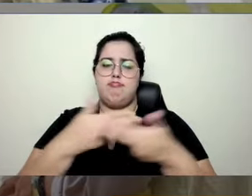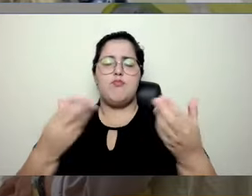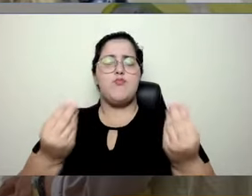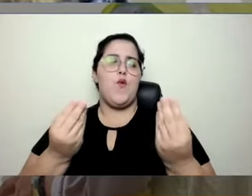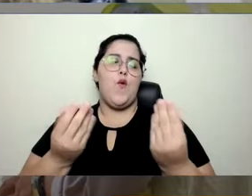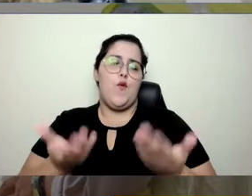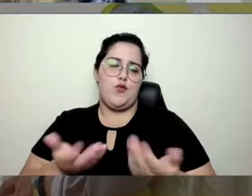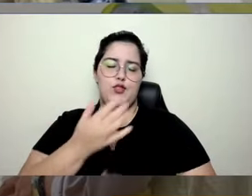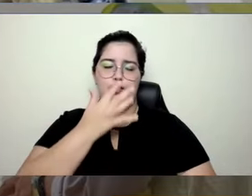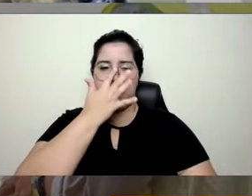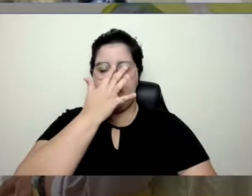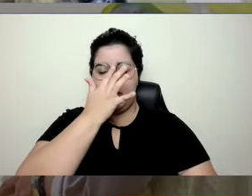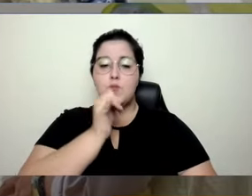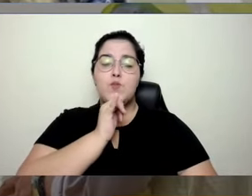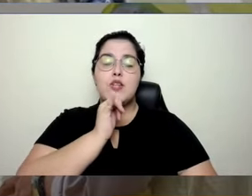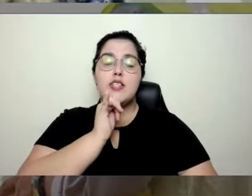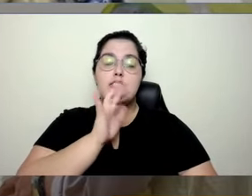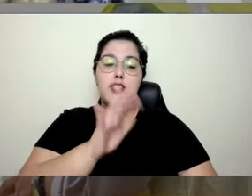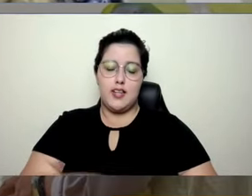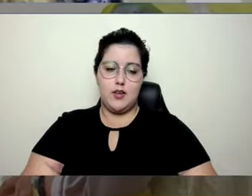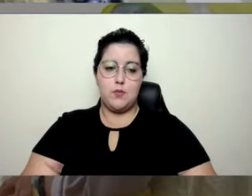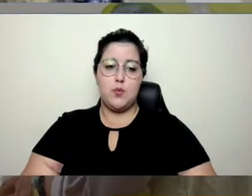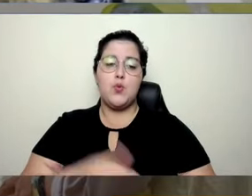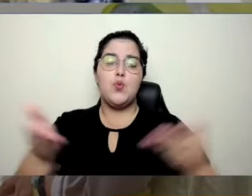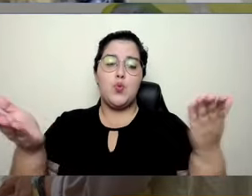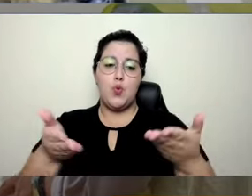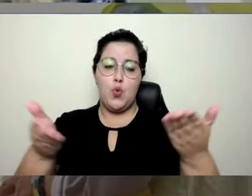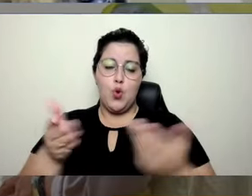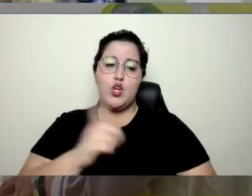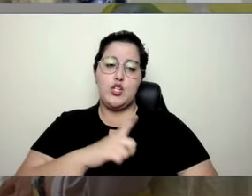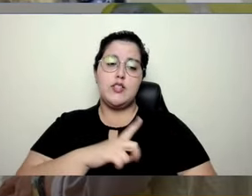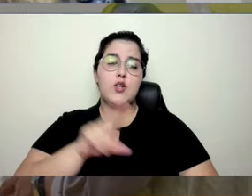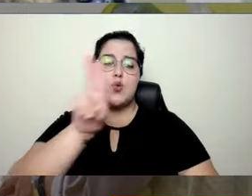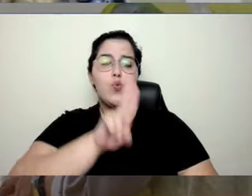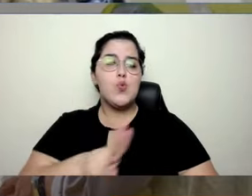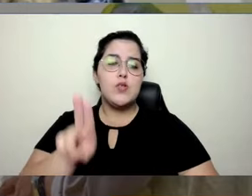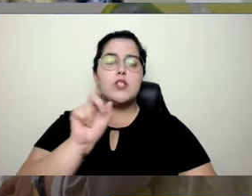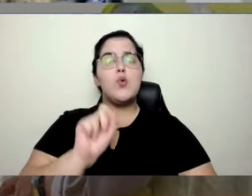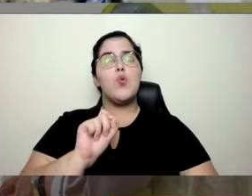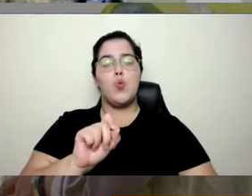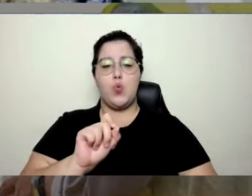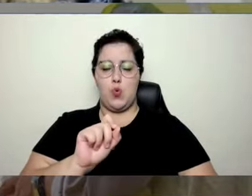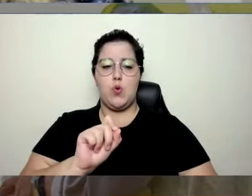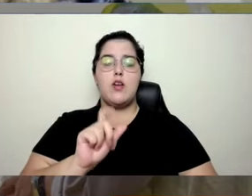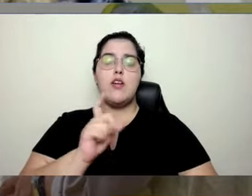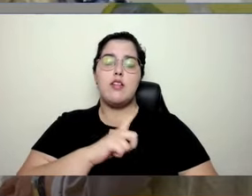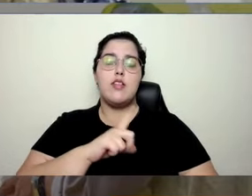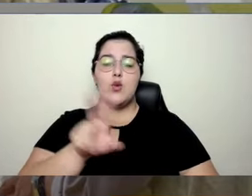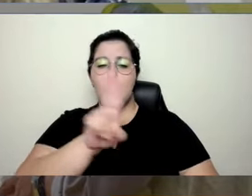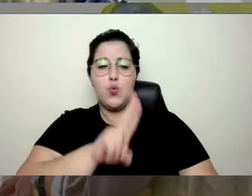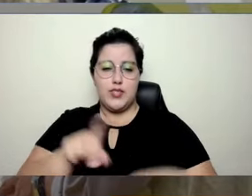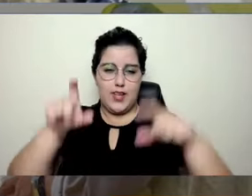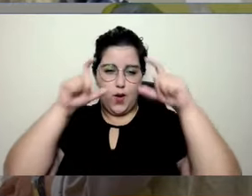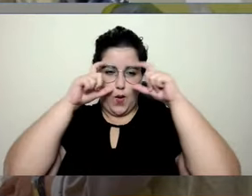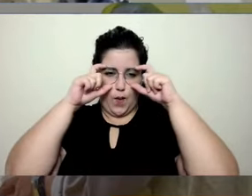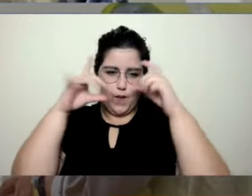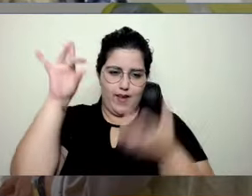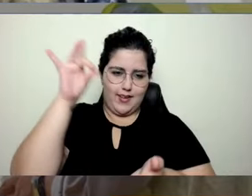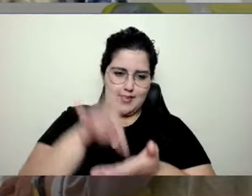exemplo, hoje já estão, já estamos utilizando, já estamos começando a utilizar óculos de realidade virtual,